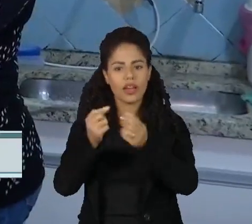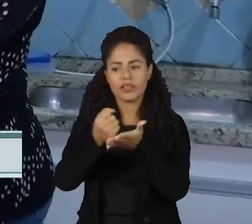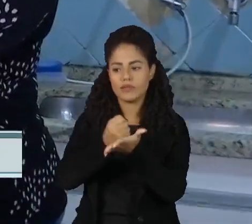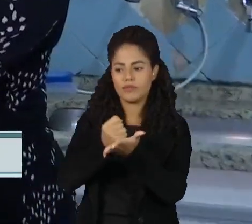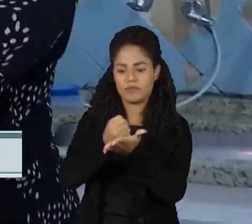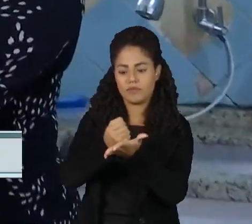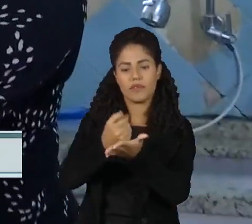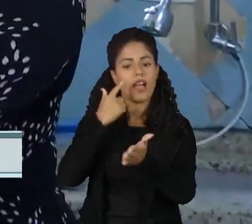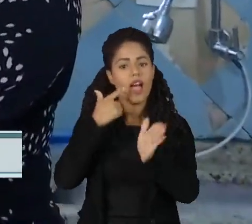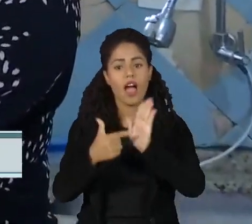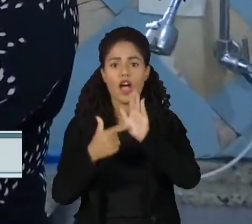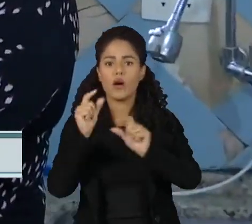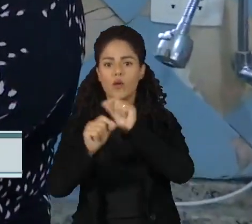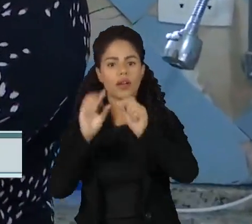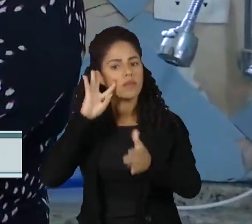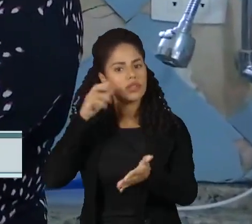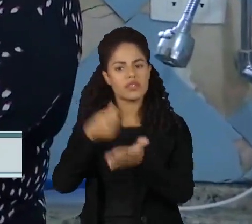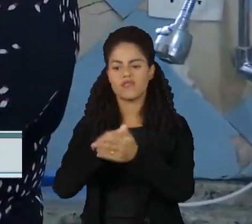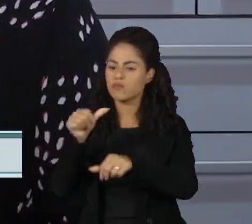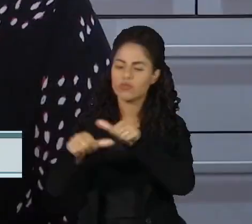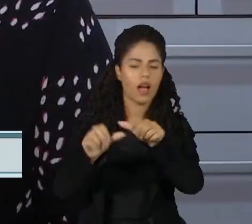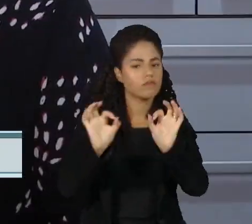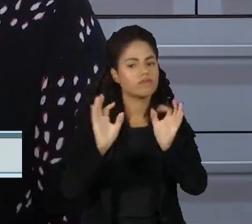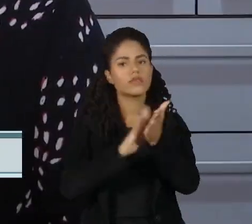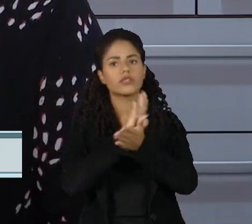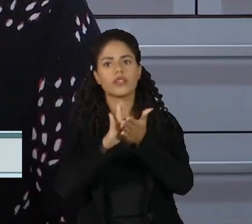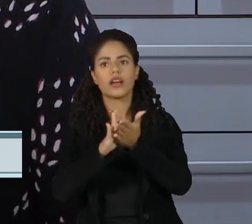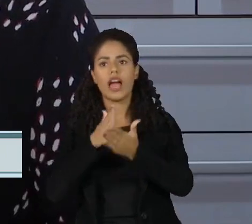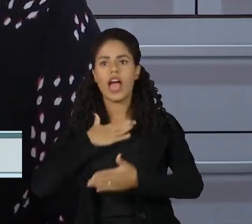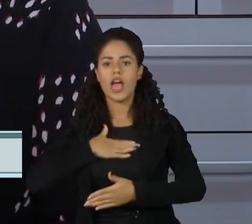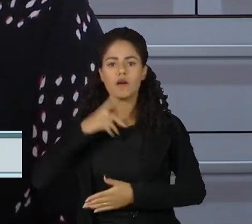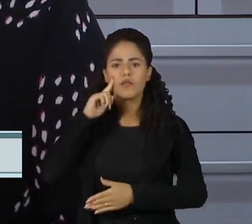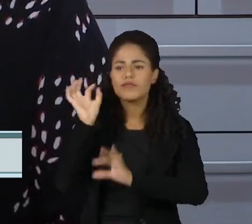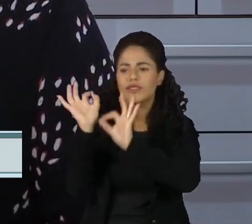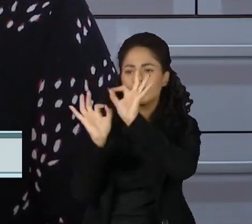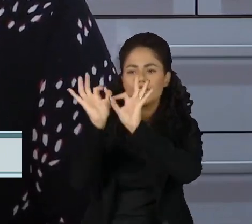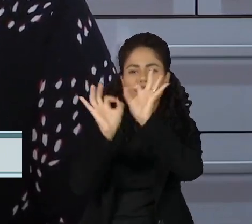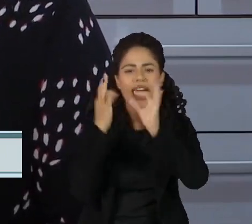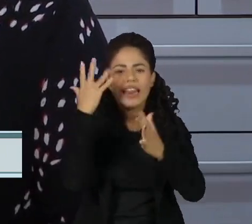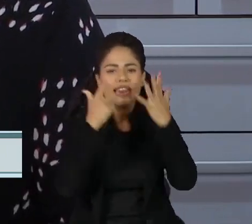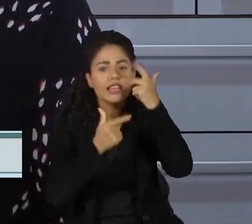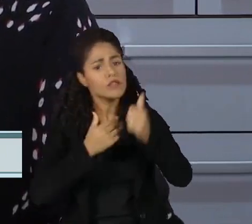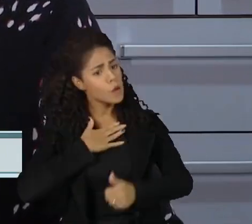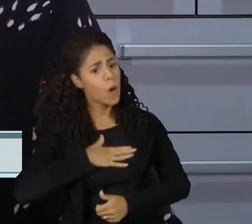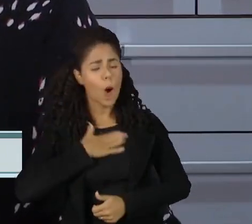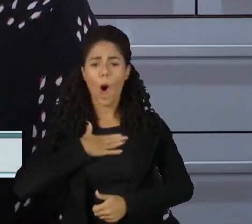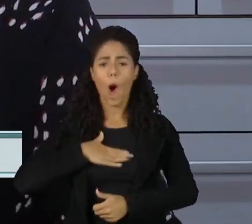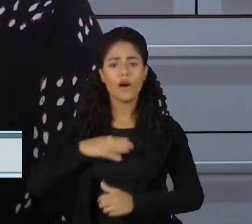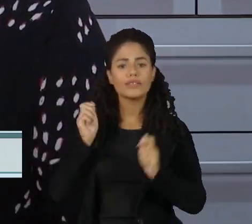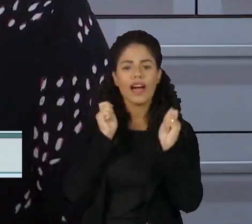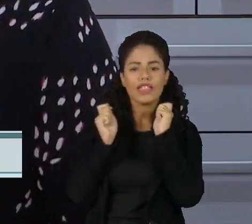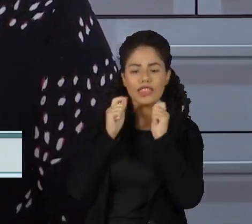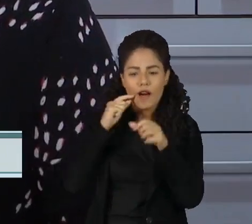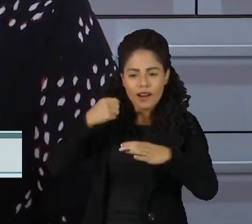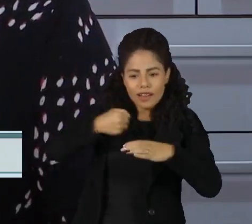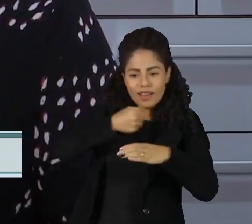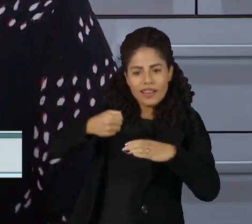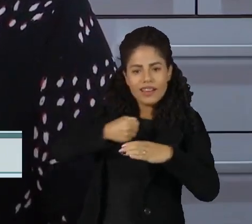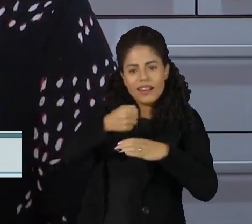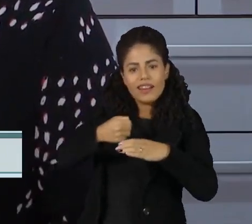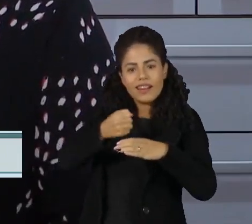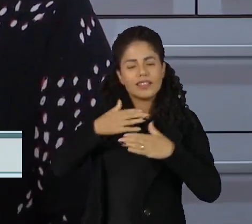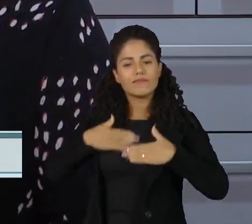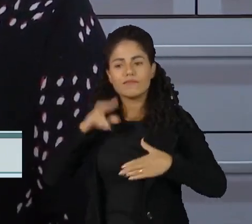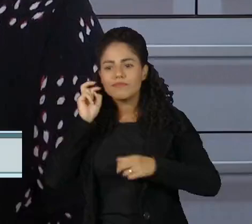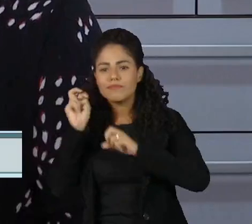decidiu não mudar de profissão. Eu gosto de ver tudo arrumadinho, limpinho, adoro cozinhar. Então,